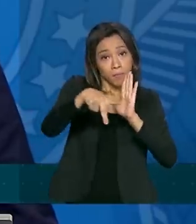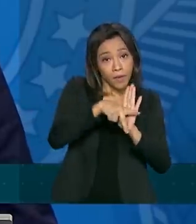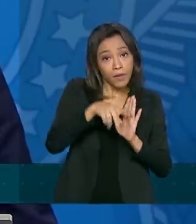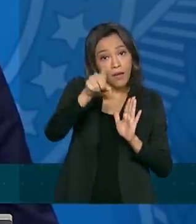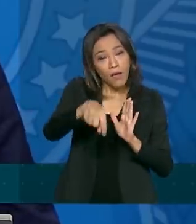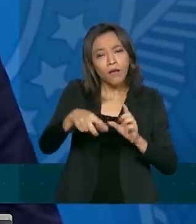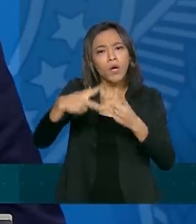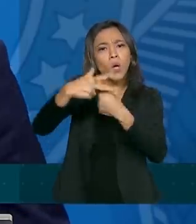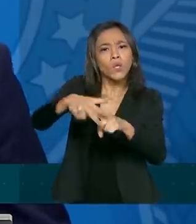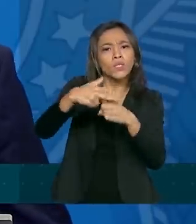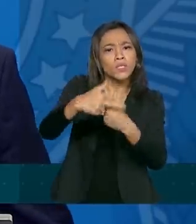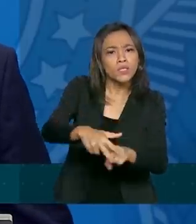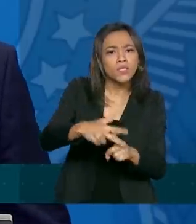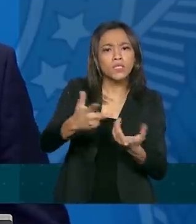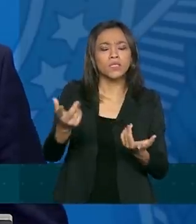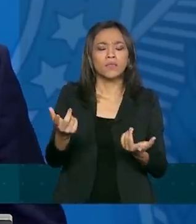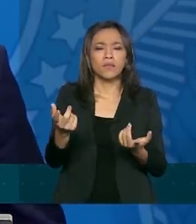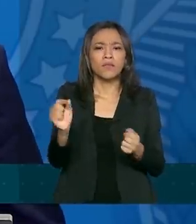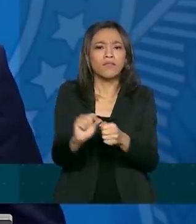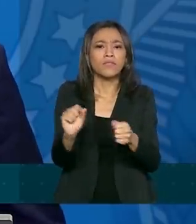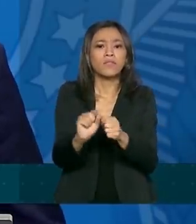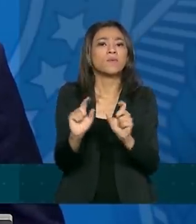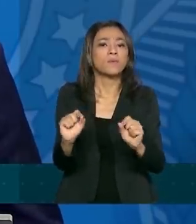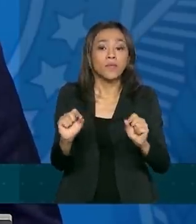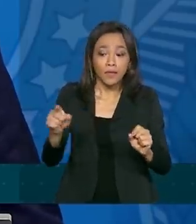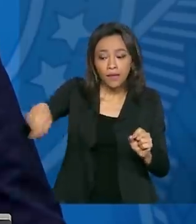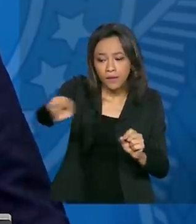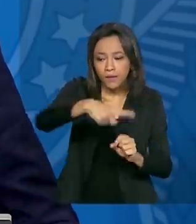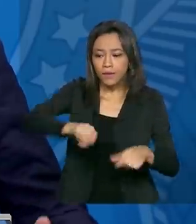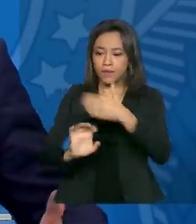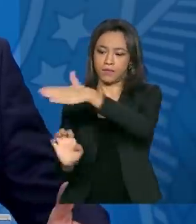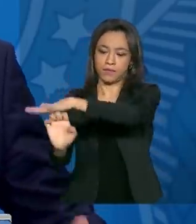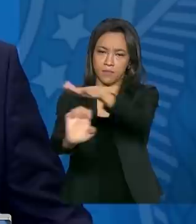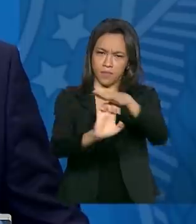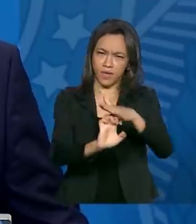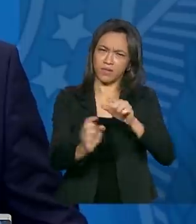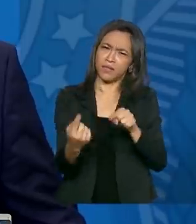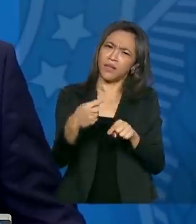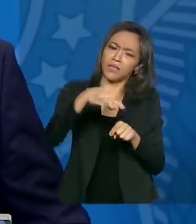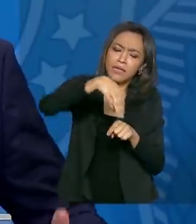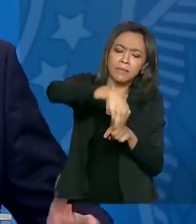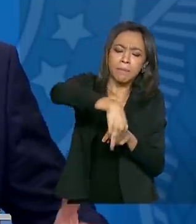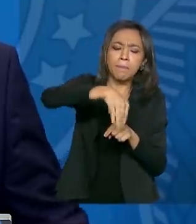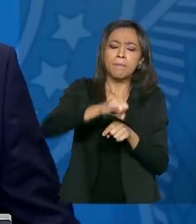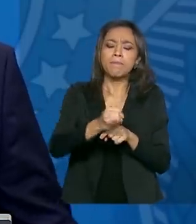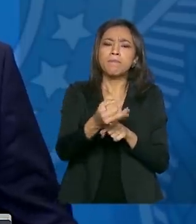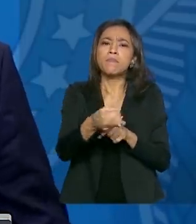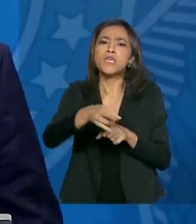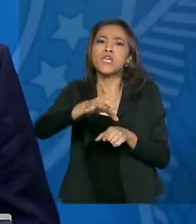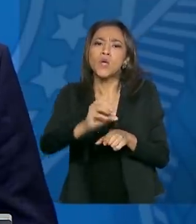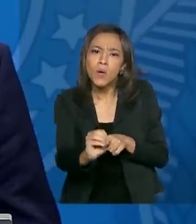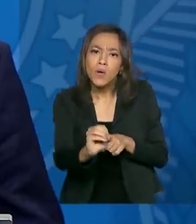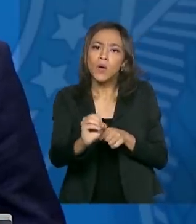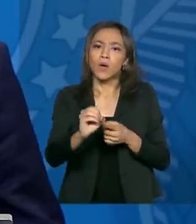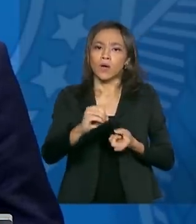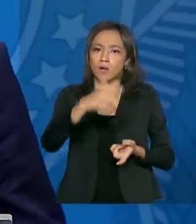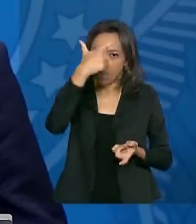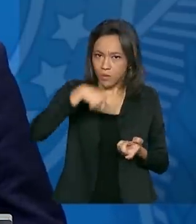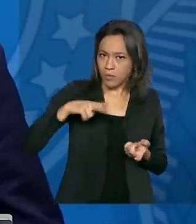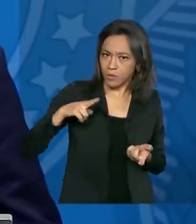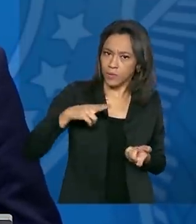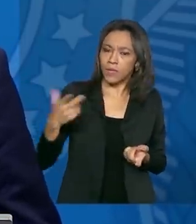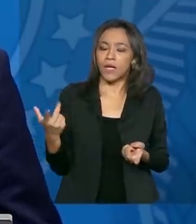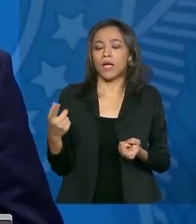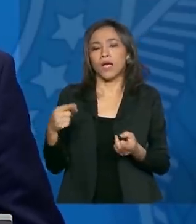essa distorção e fazer com que as empresas, desde a microempresa, do empreendedor individual, a